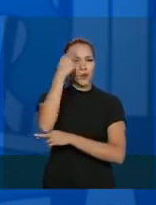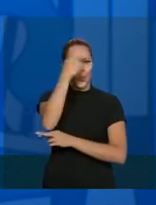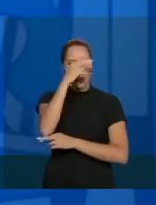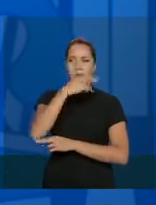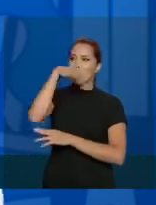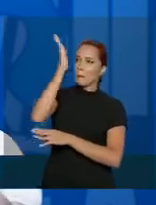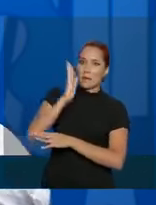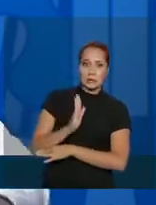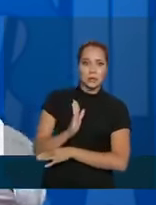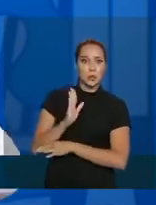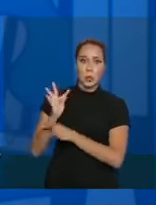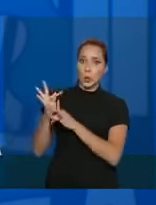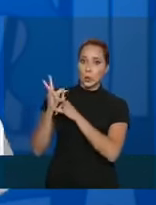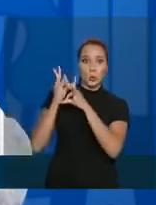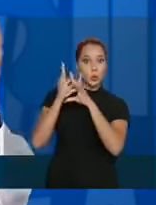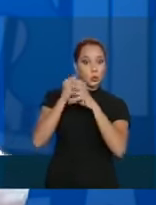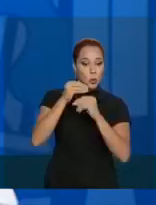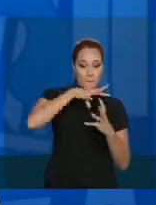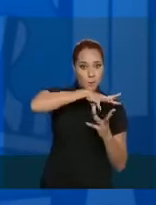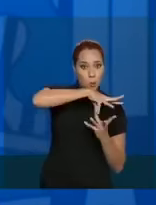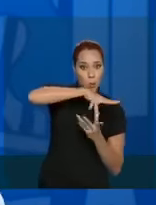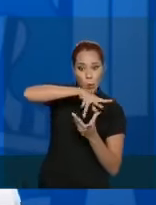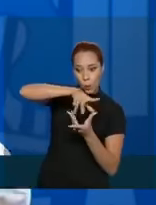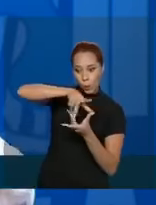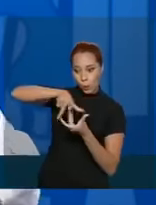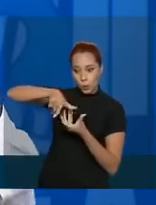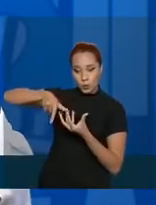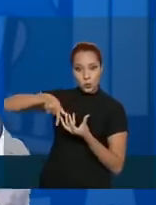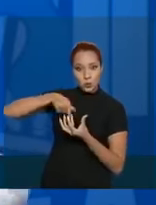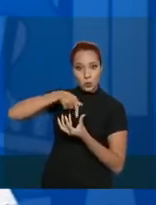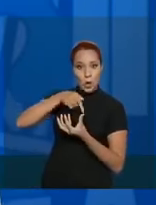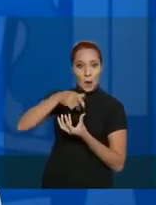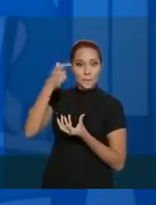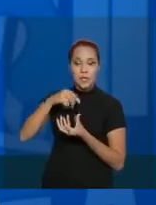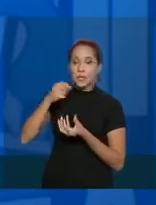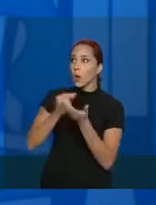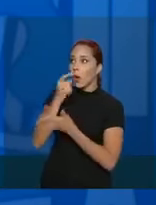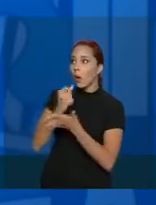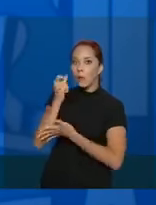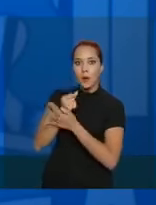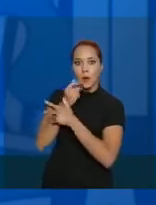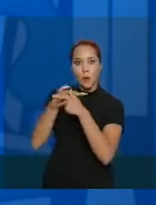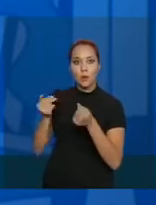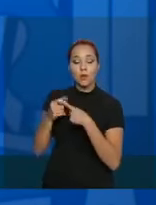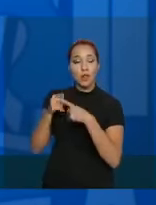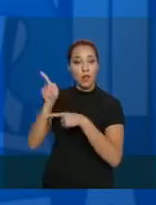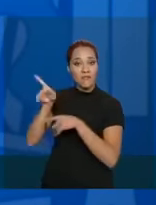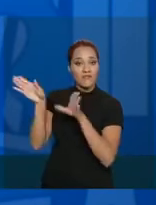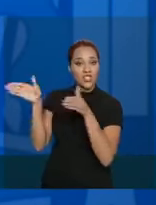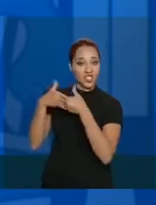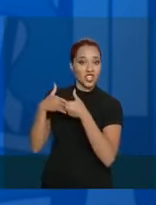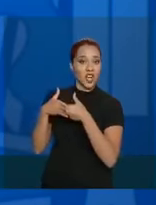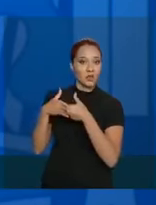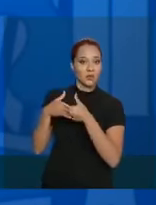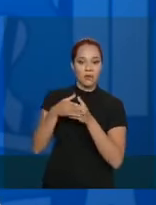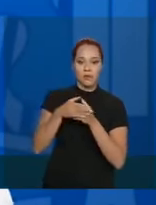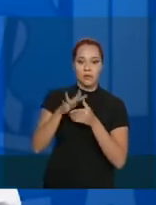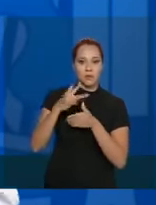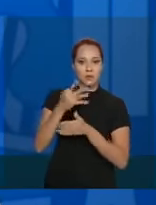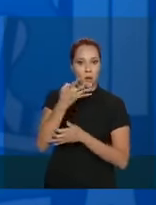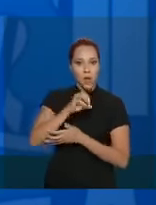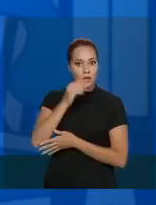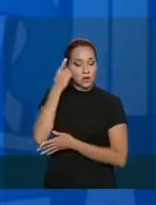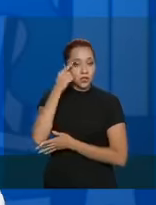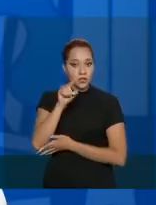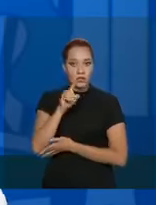Brasil, todo o mundo tendo que repor o estoque do tempo que ela ficou fechada, quase 40 dias que